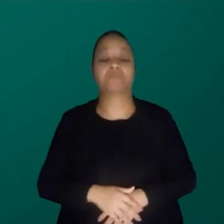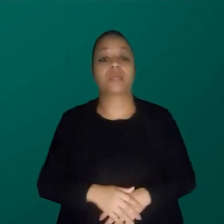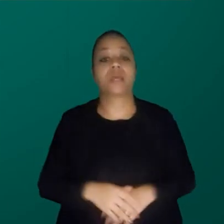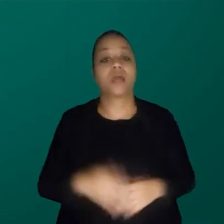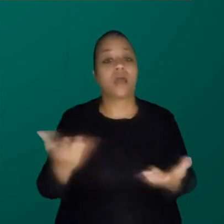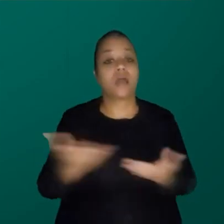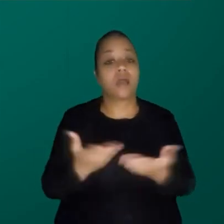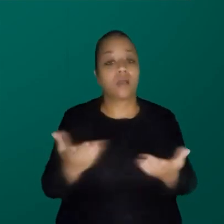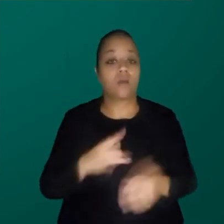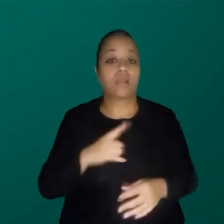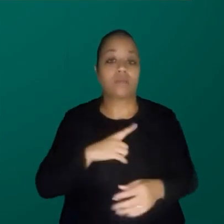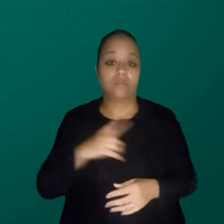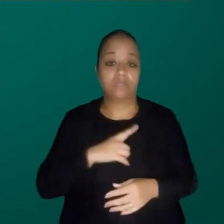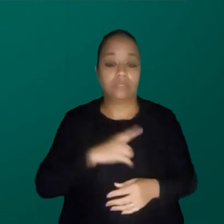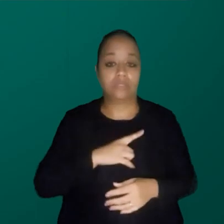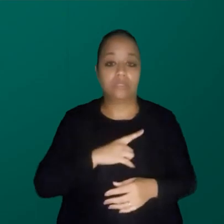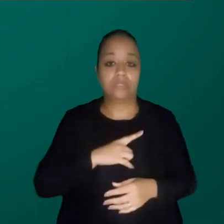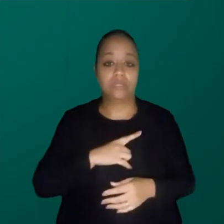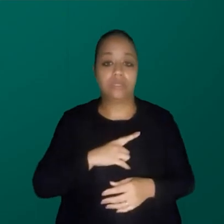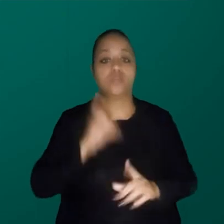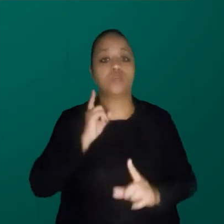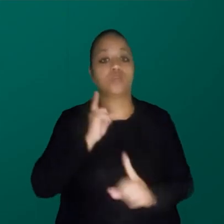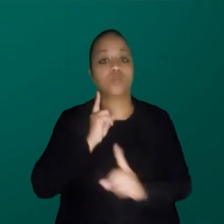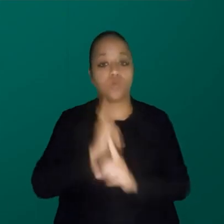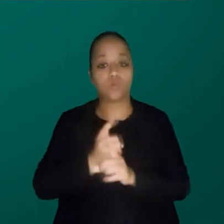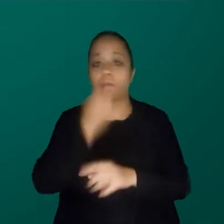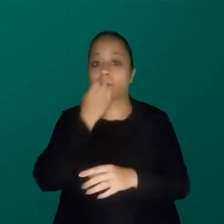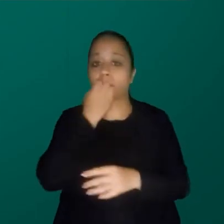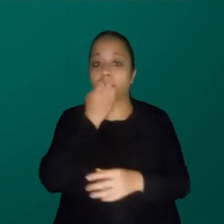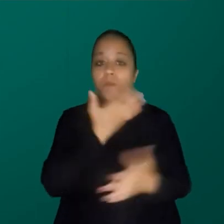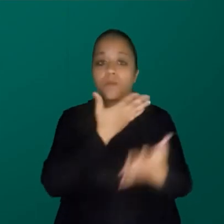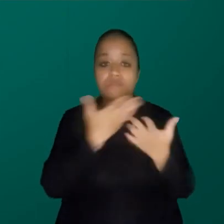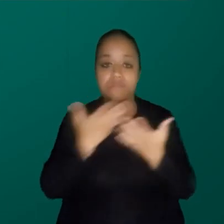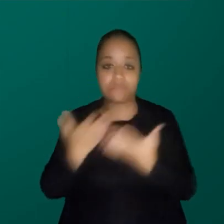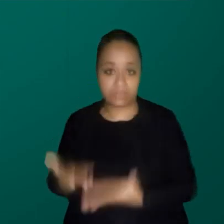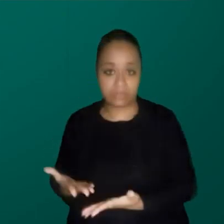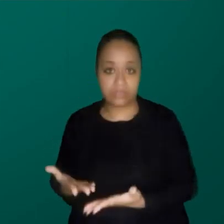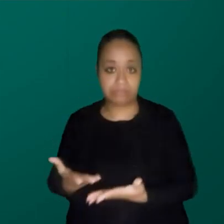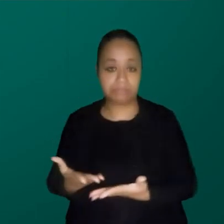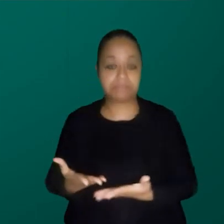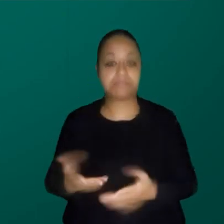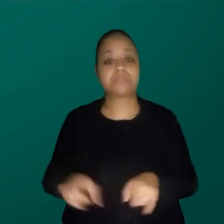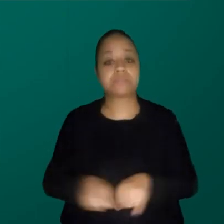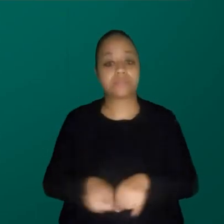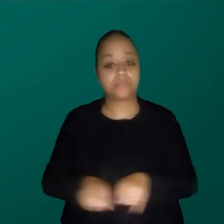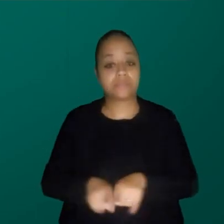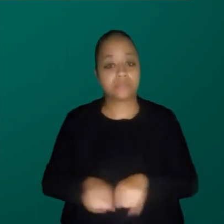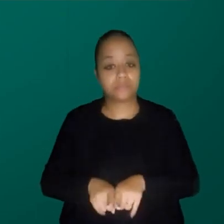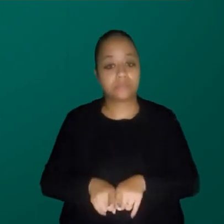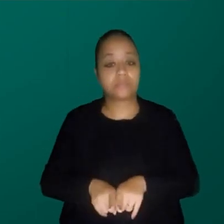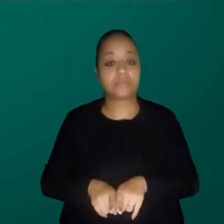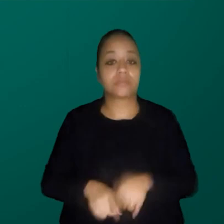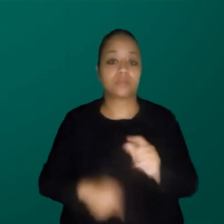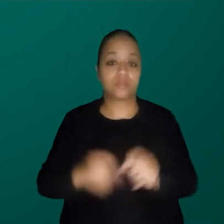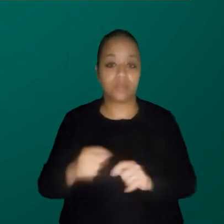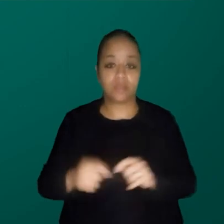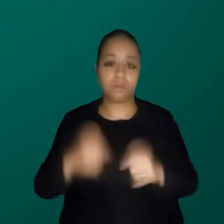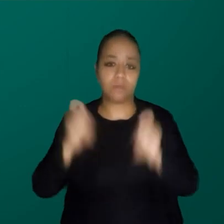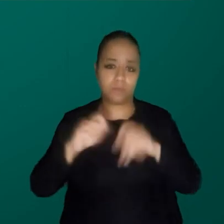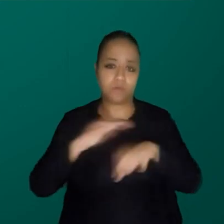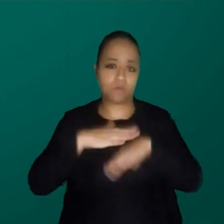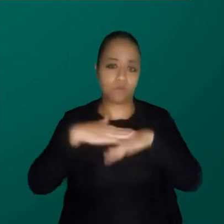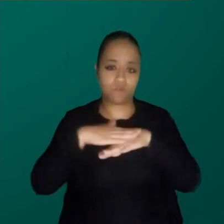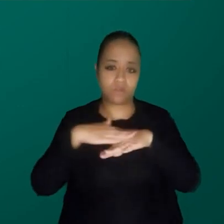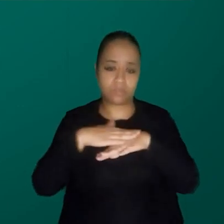um encontro de boas-vindas no centro de recepção, mas podemos